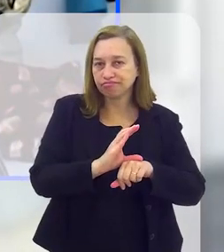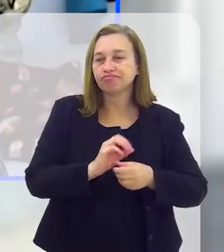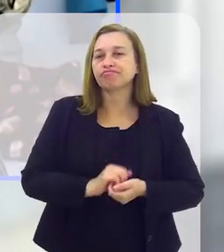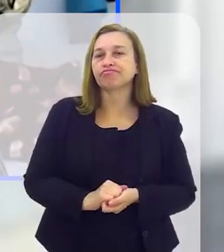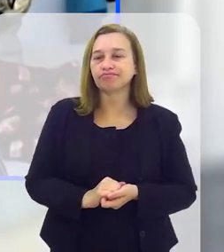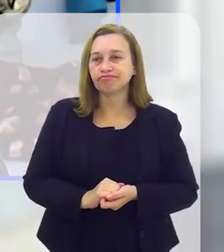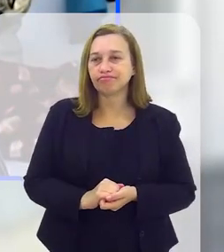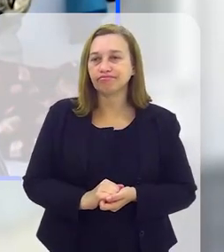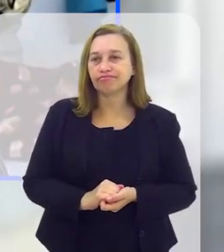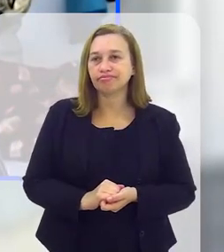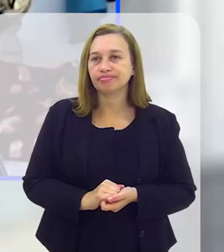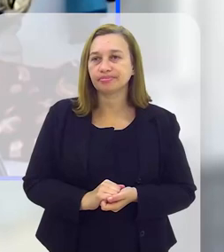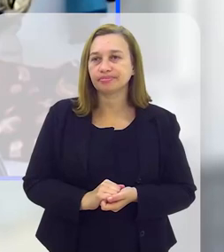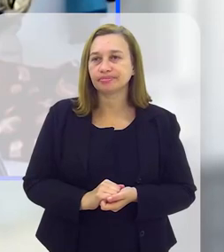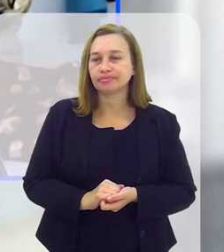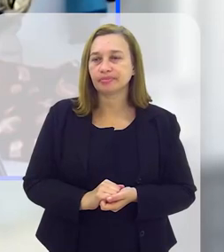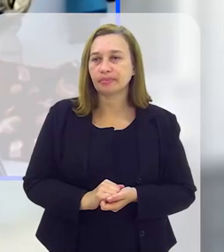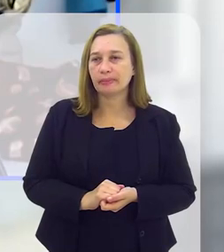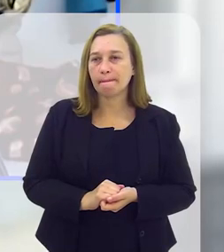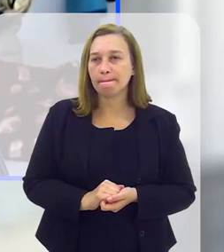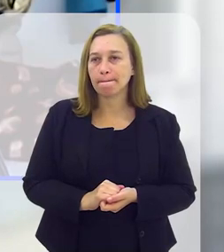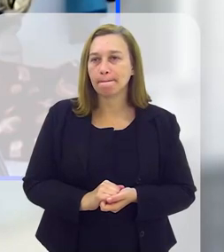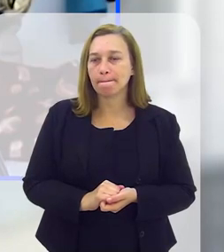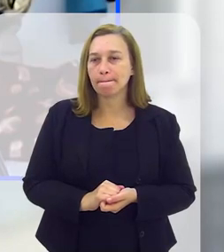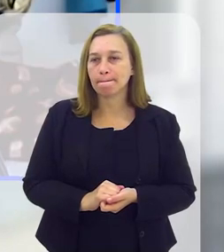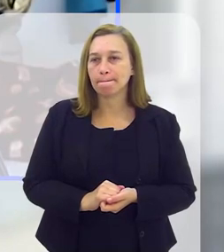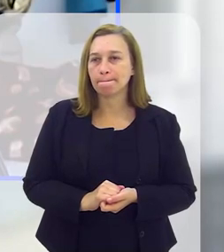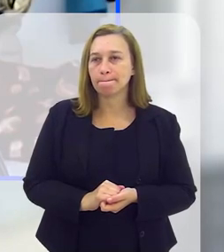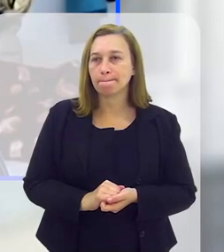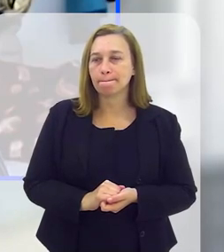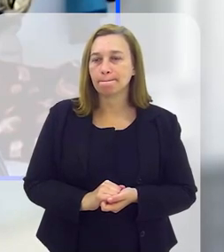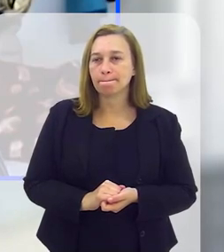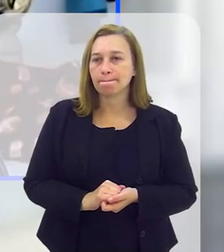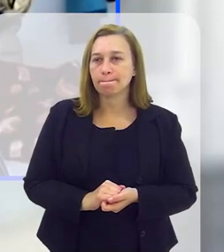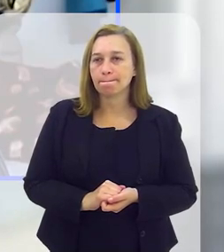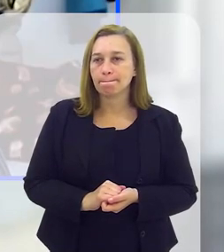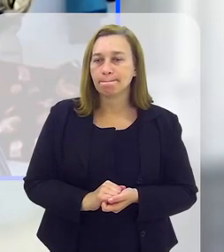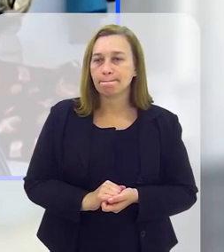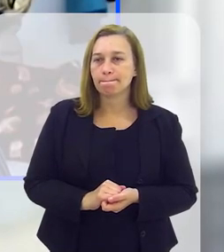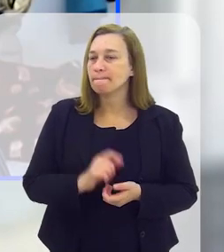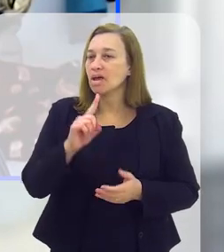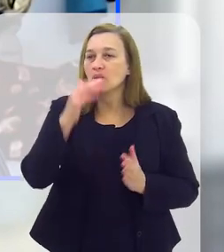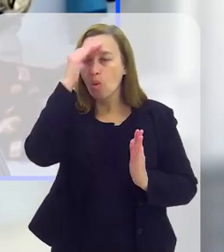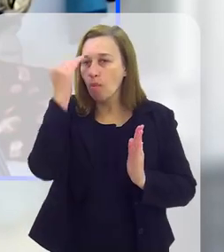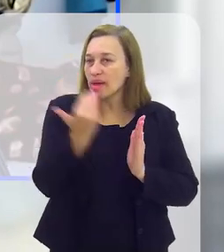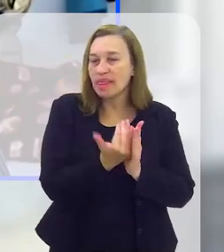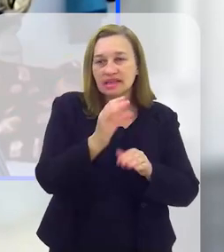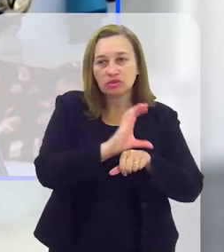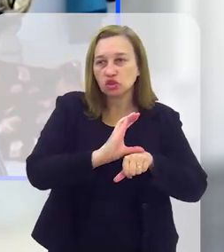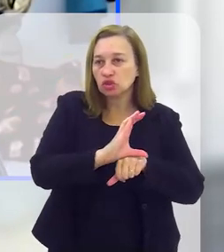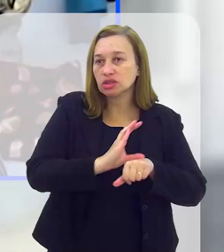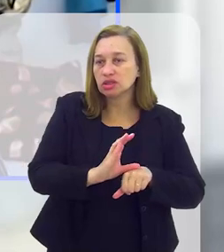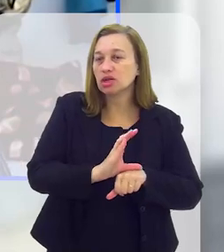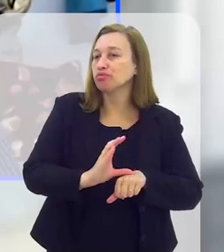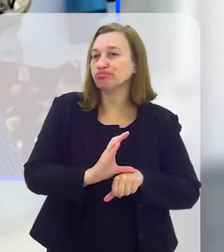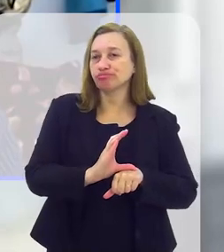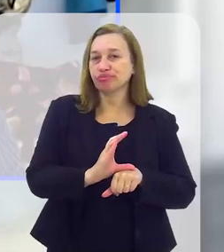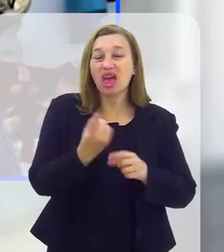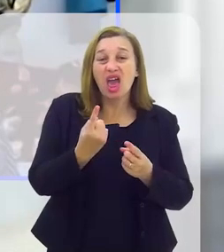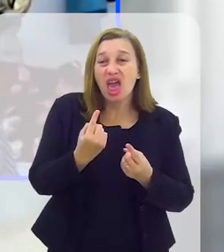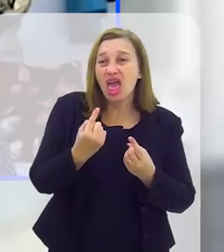inconstitucionalidade. Estado de coisa inconstitucional.